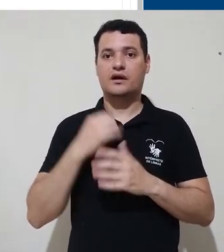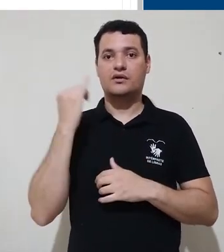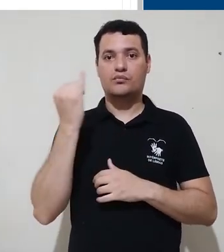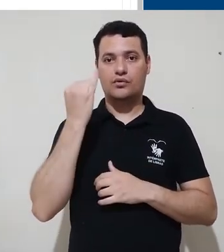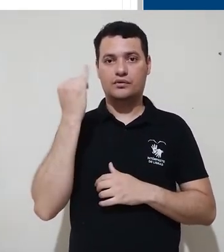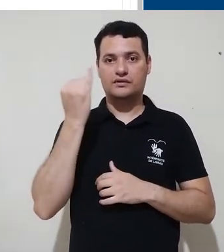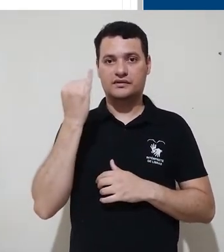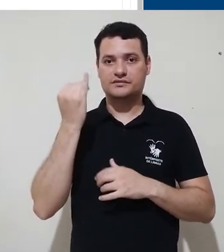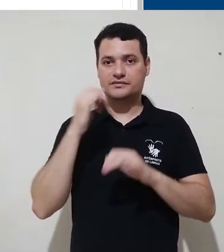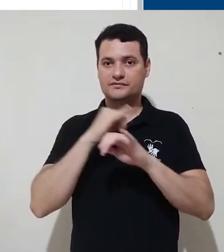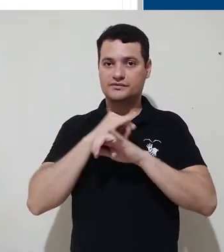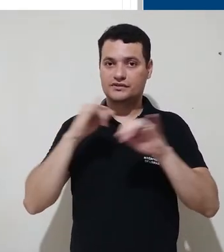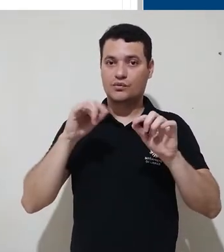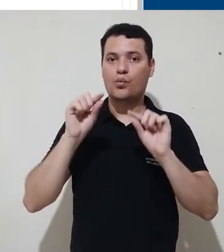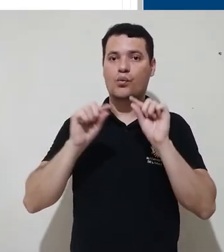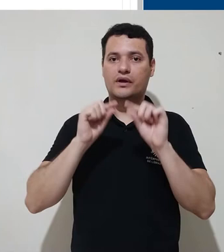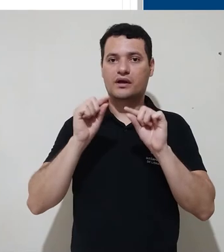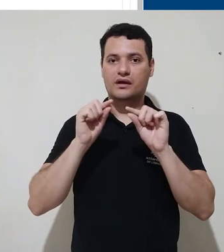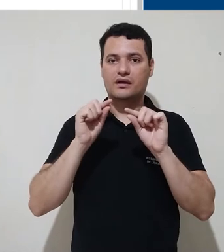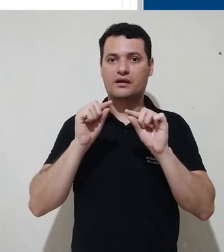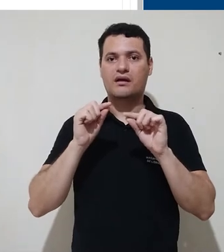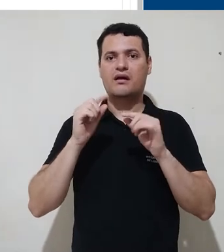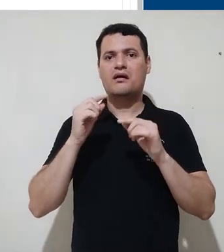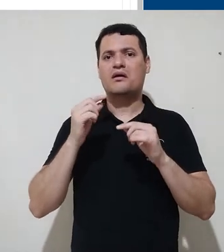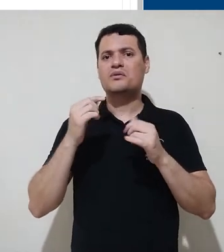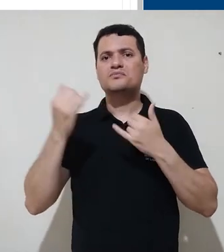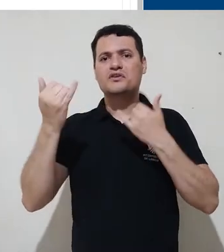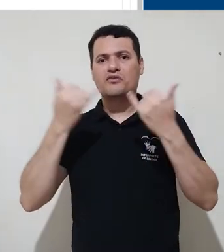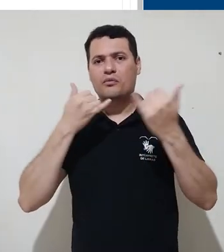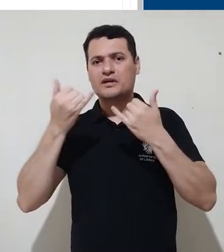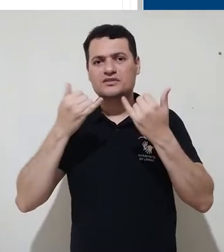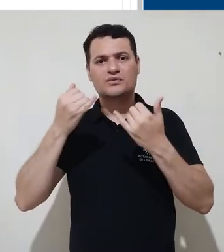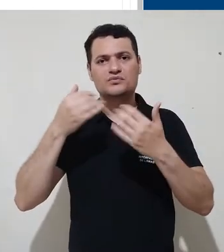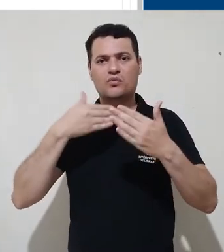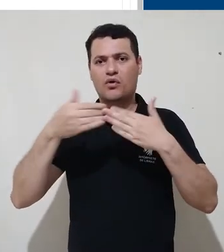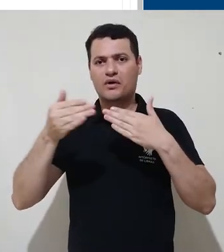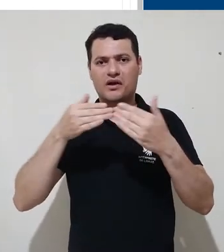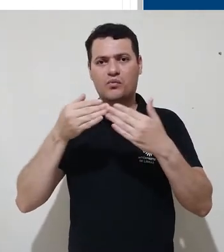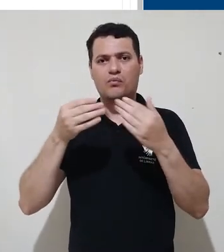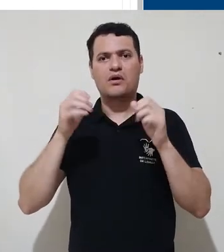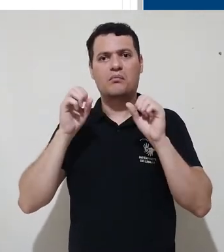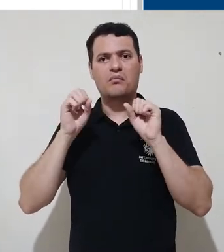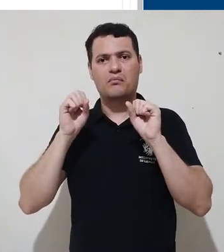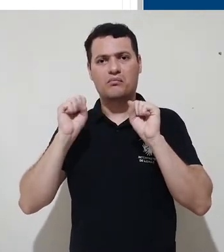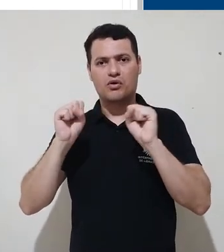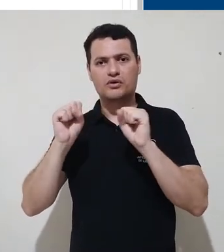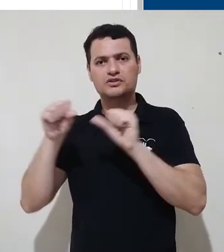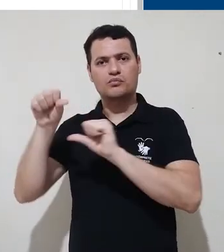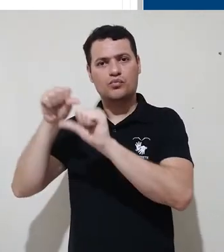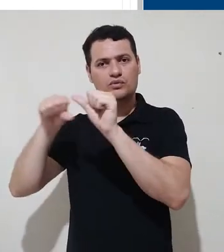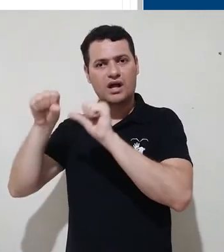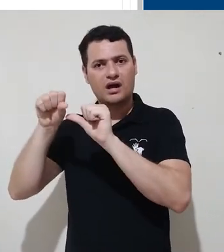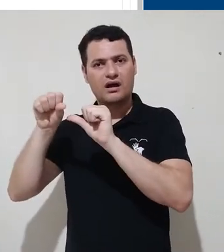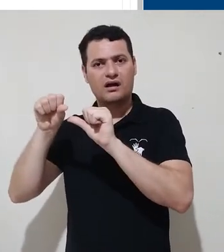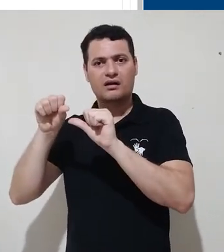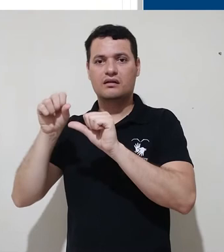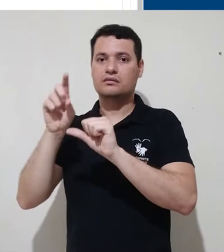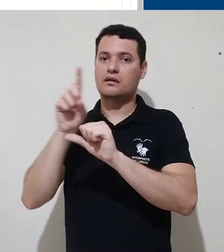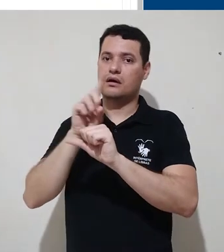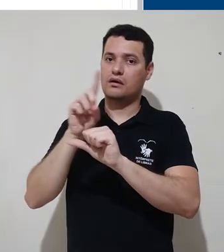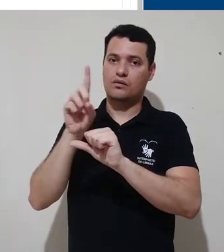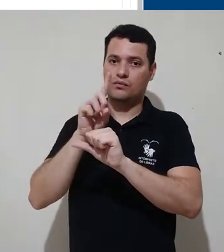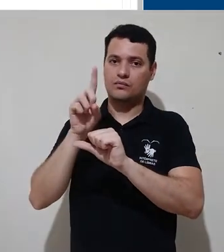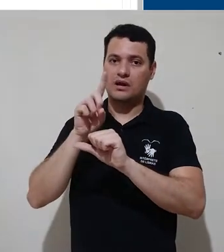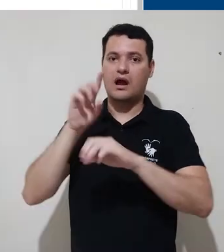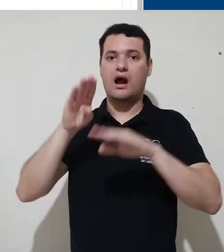levar de volta à página do perfil. É importante frisar aqui que nem todas as informações podem estar